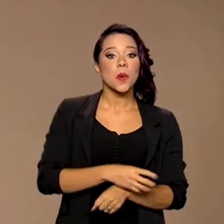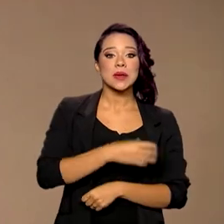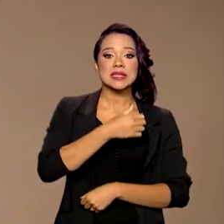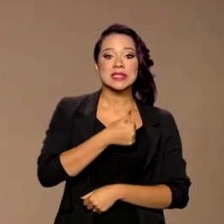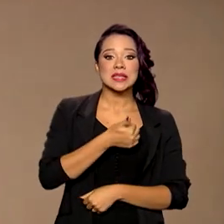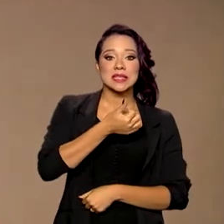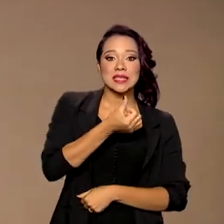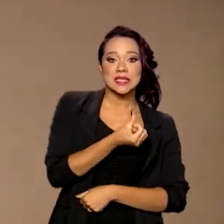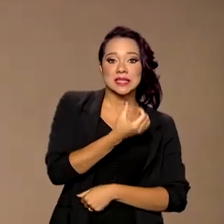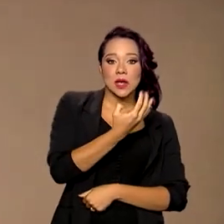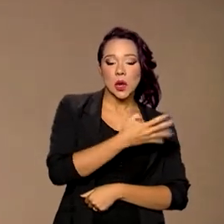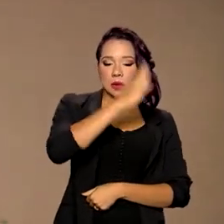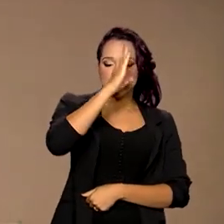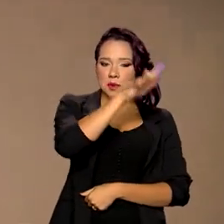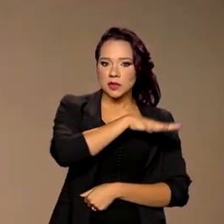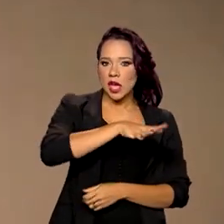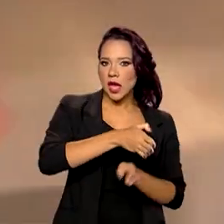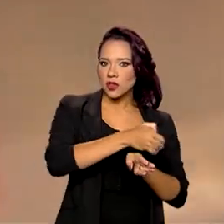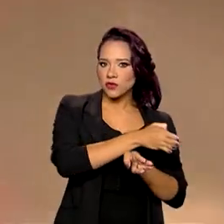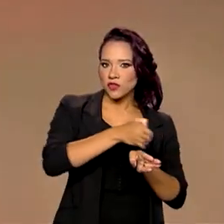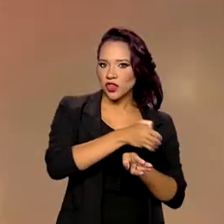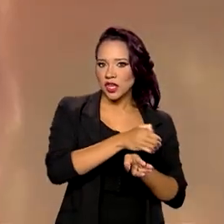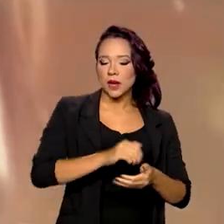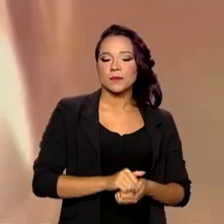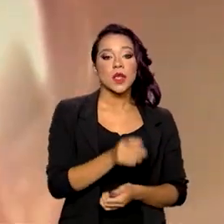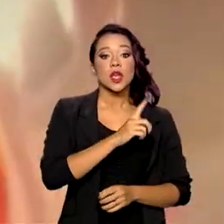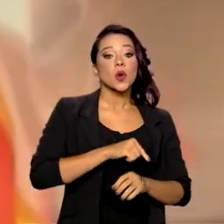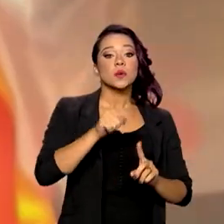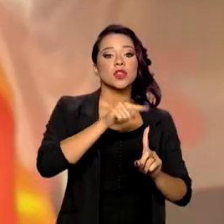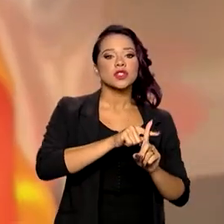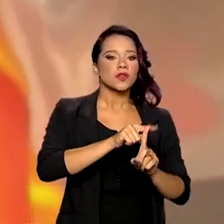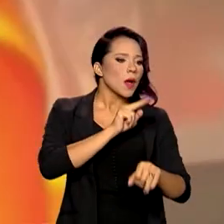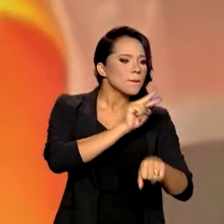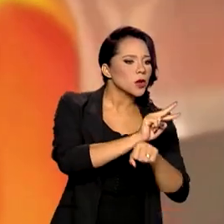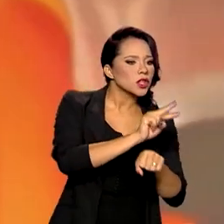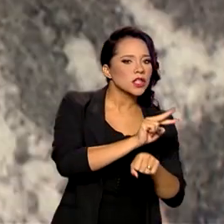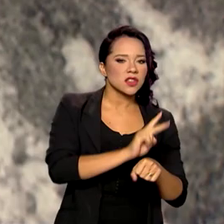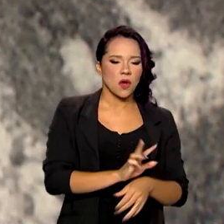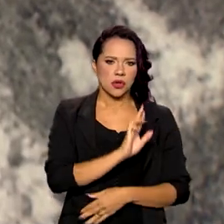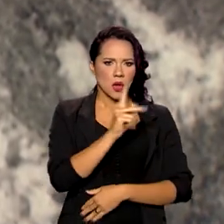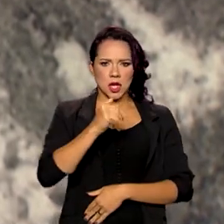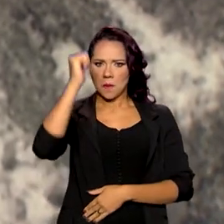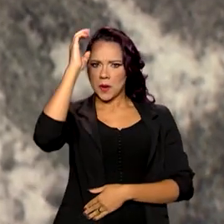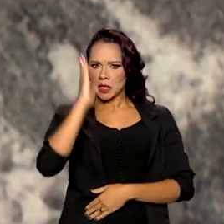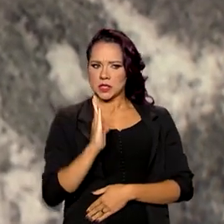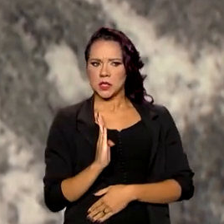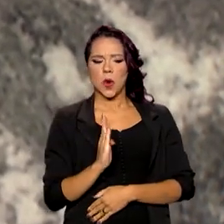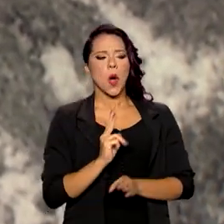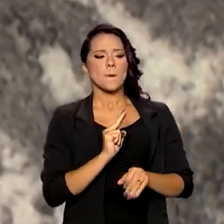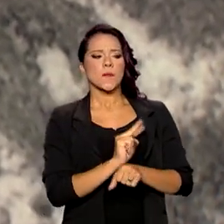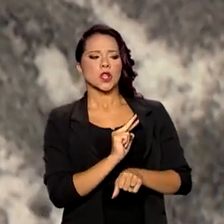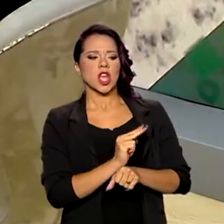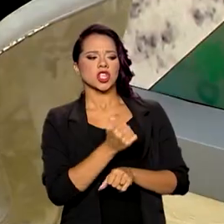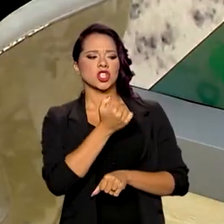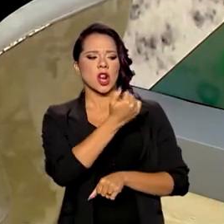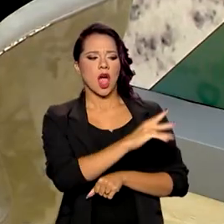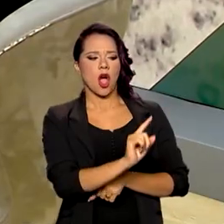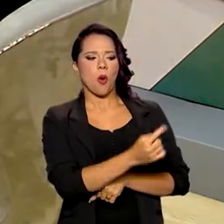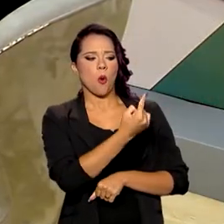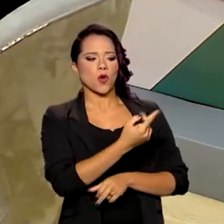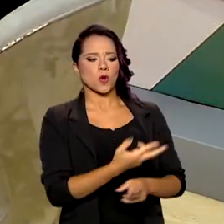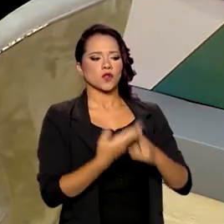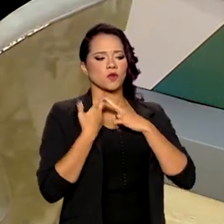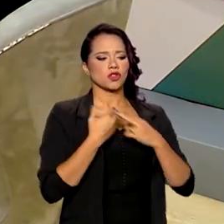das fronteiras. O objetivo é a proteção mútua. Não é que os nossos países vizinhos sejam eles os únicos